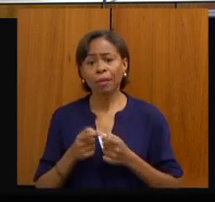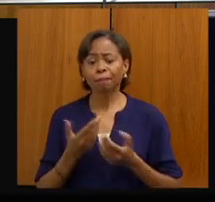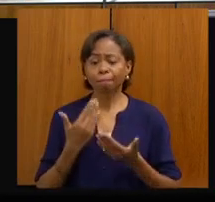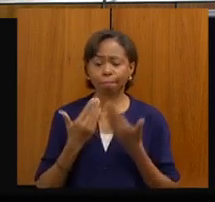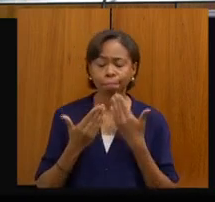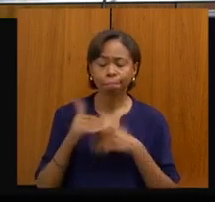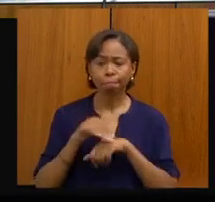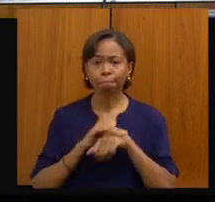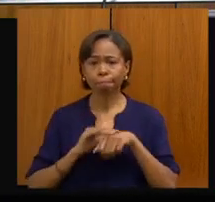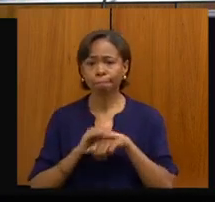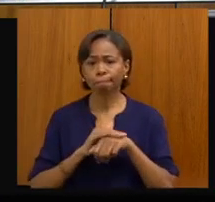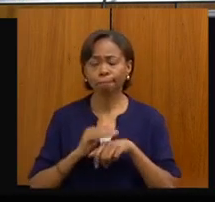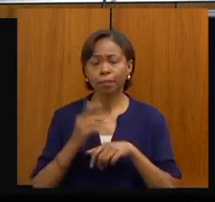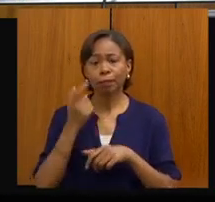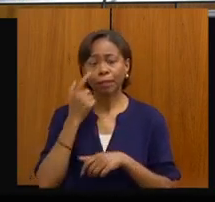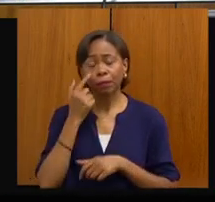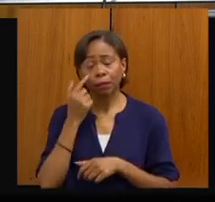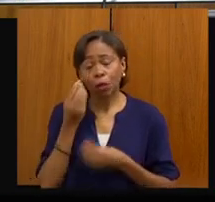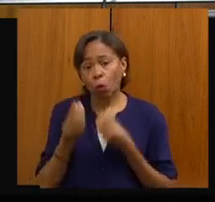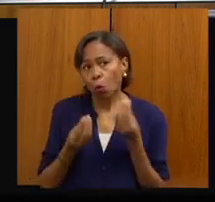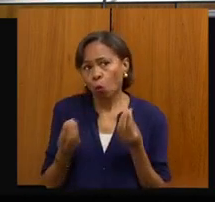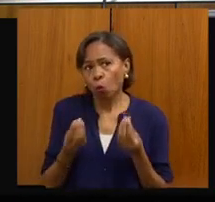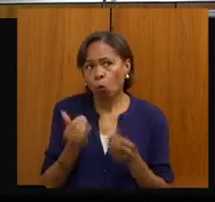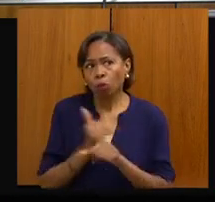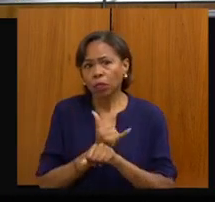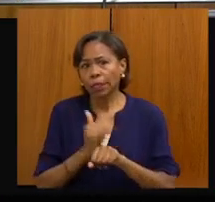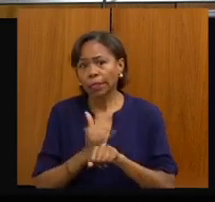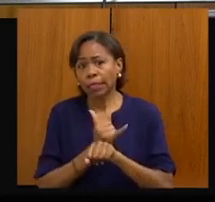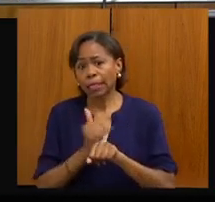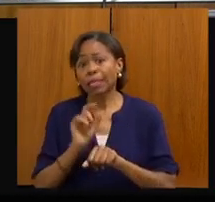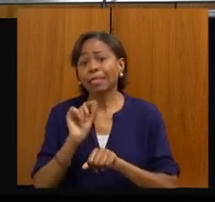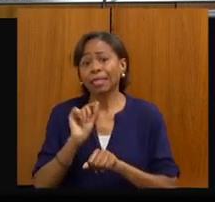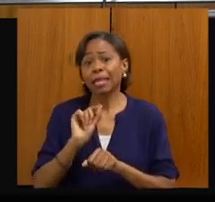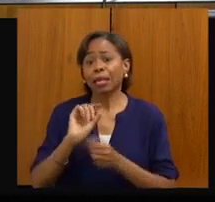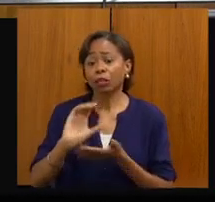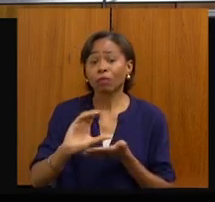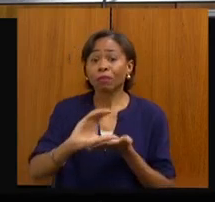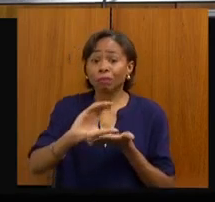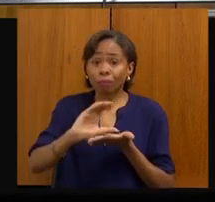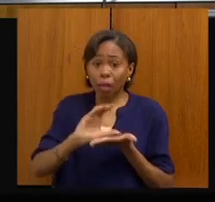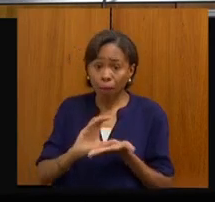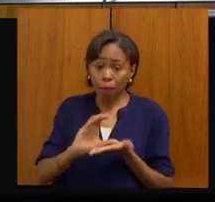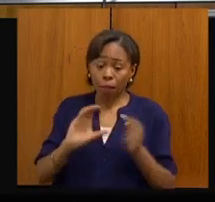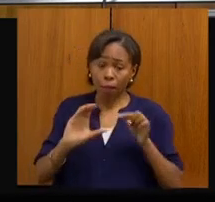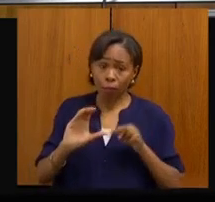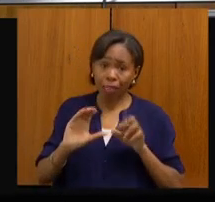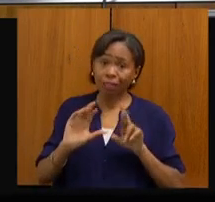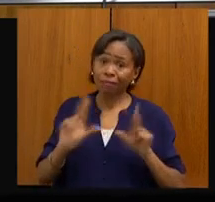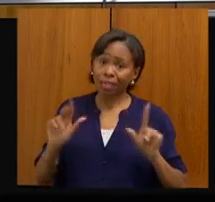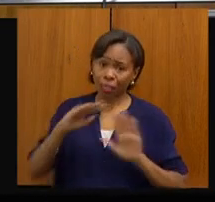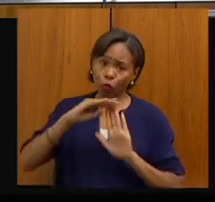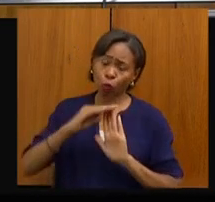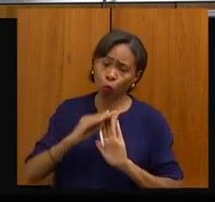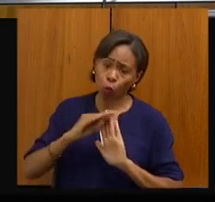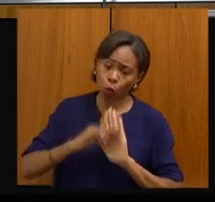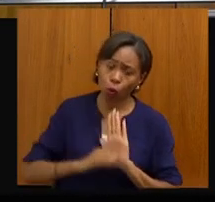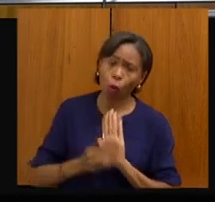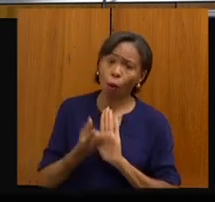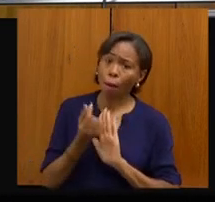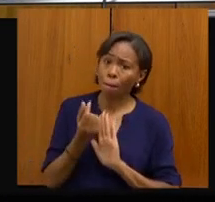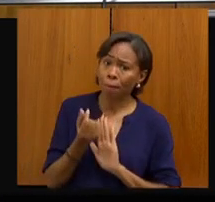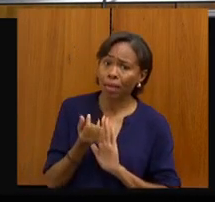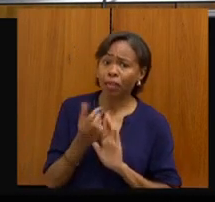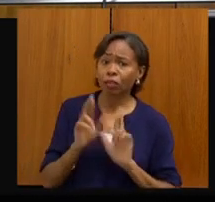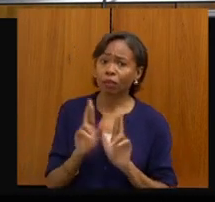trazendo uma forma que seja de um financiamento diferenciado, com uma tabela diferenciada, para a gente